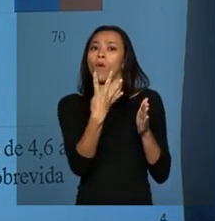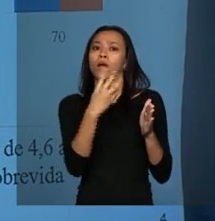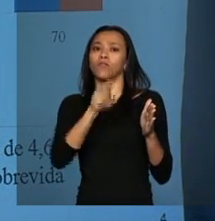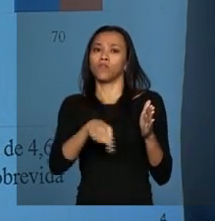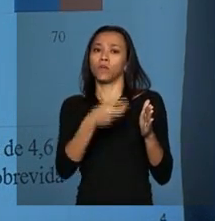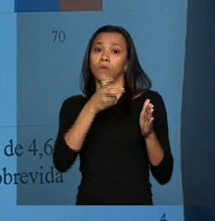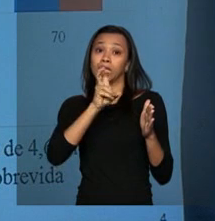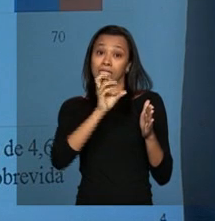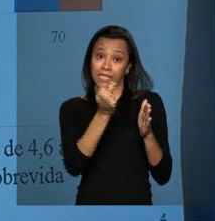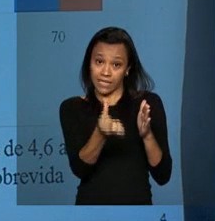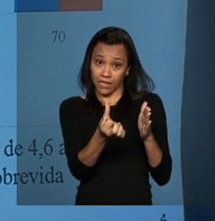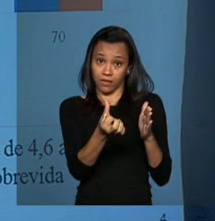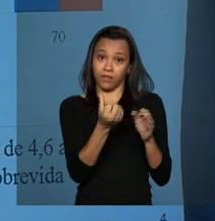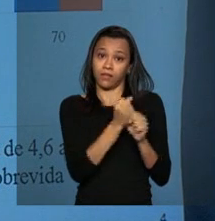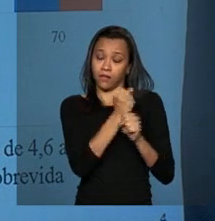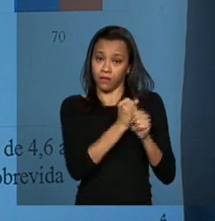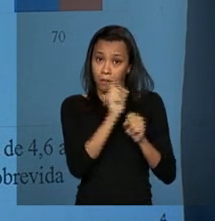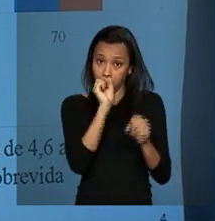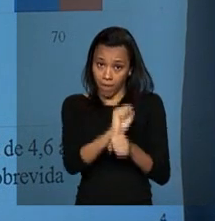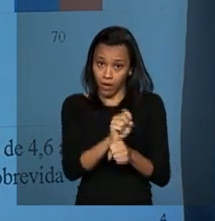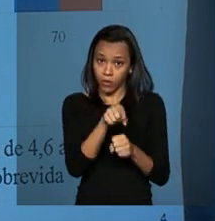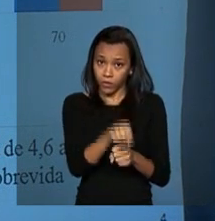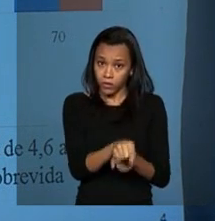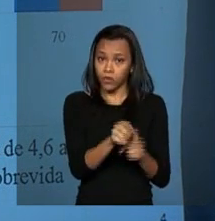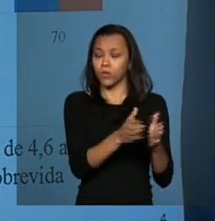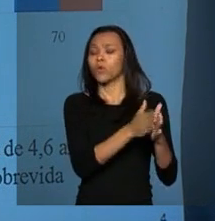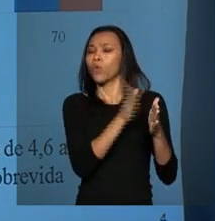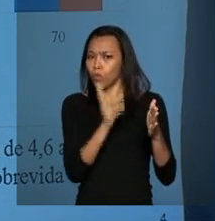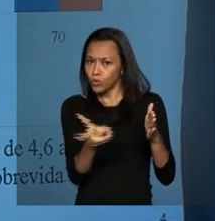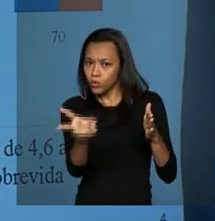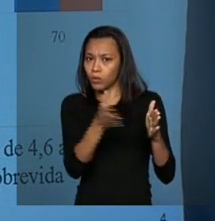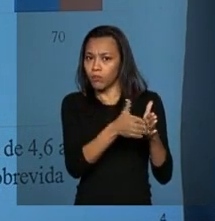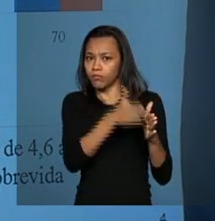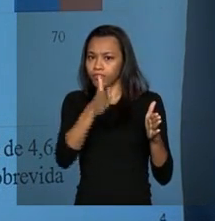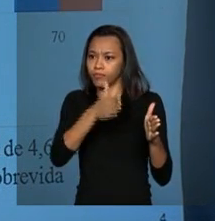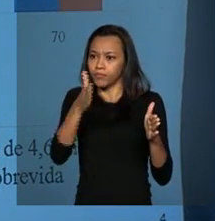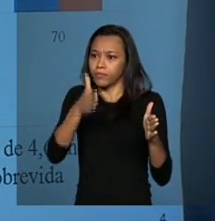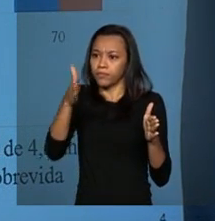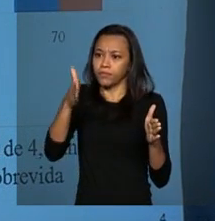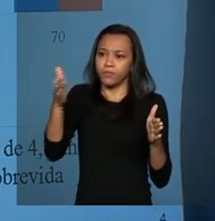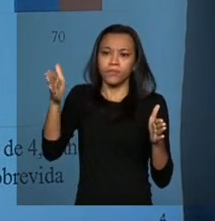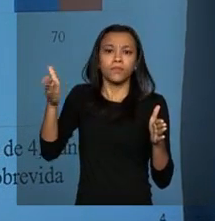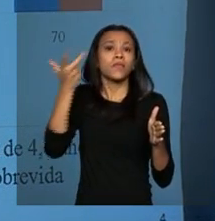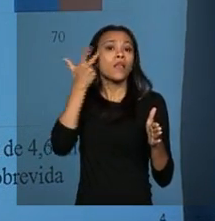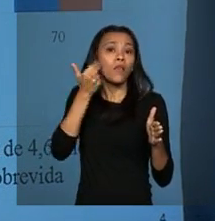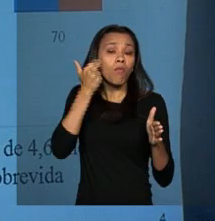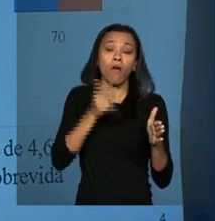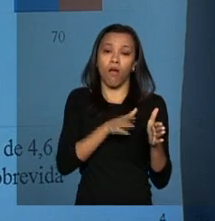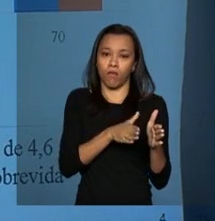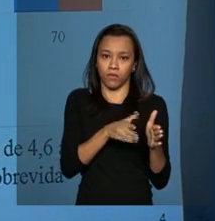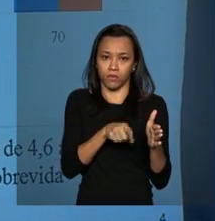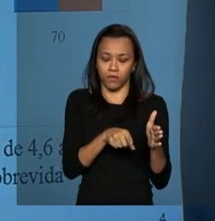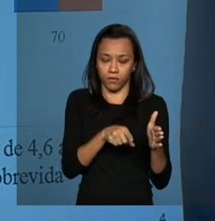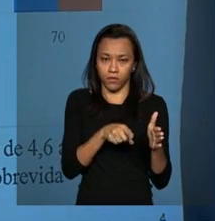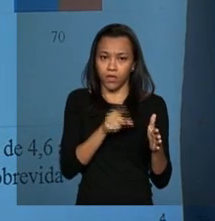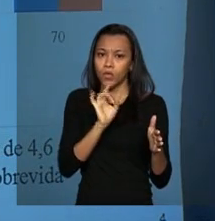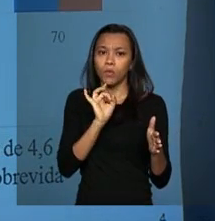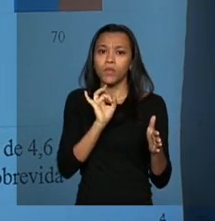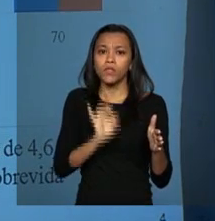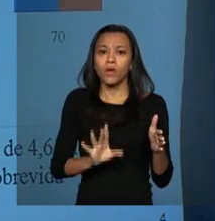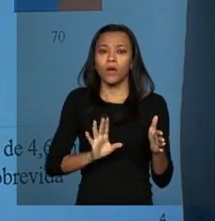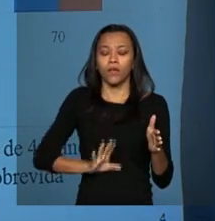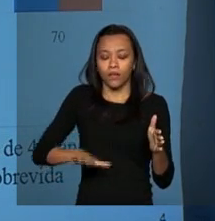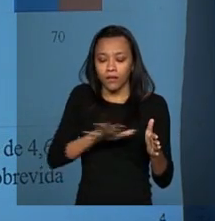anos. E isso não parou, isso continua crescendo. E é natural porque, não só a